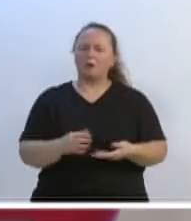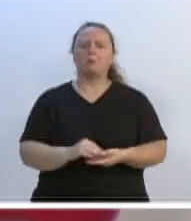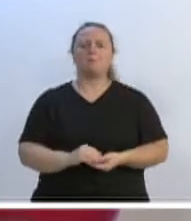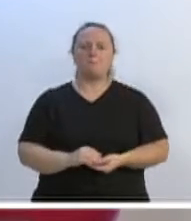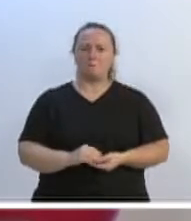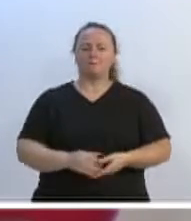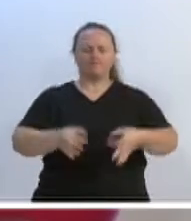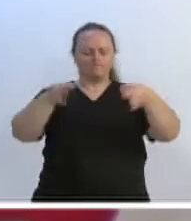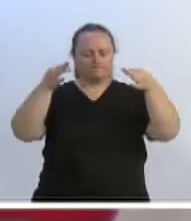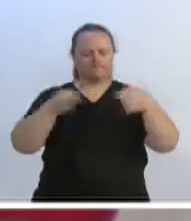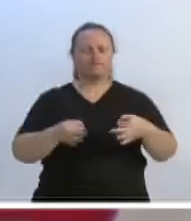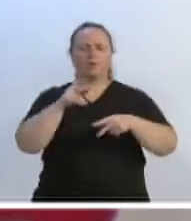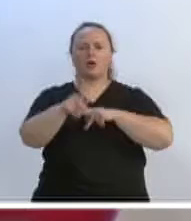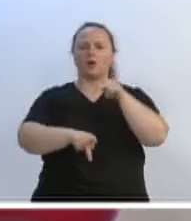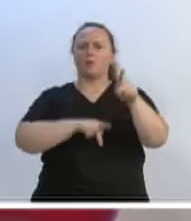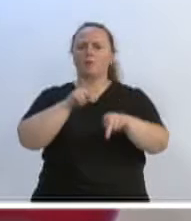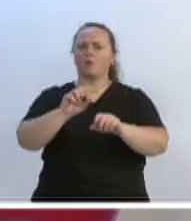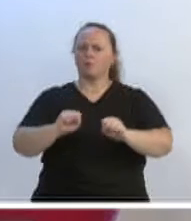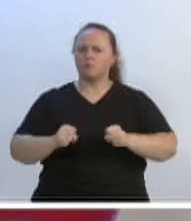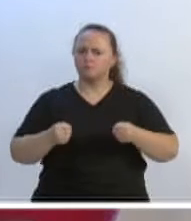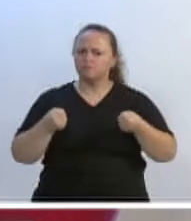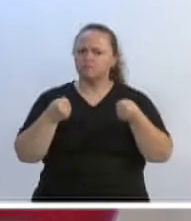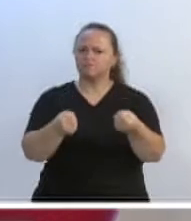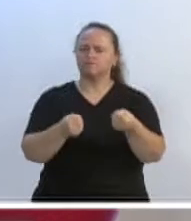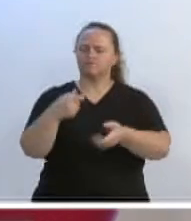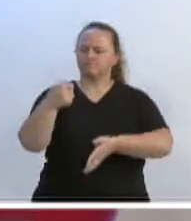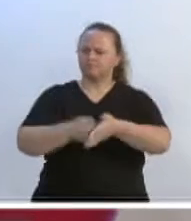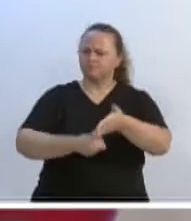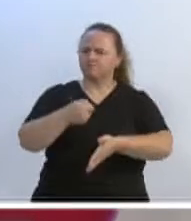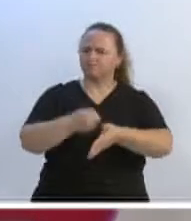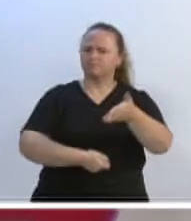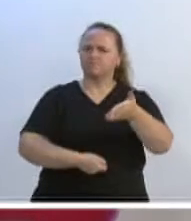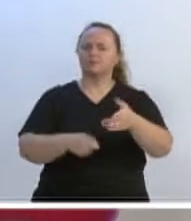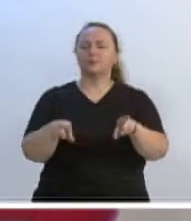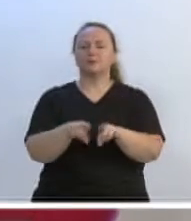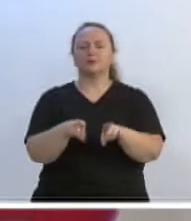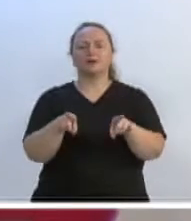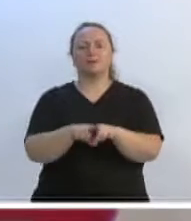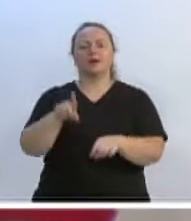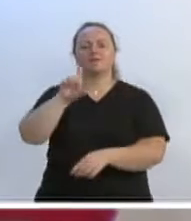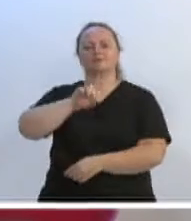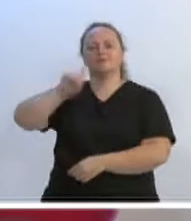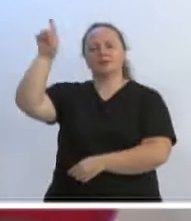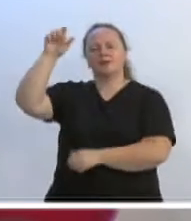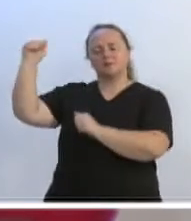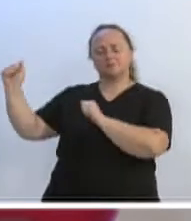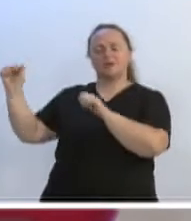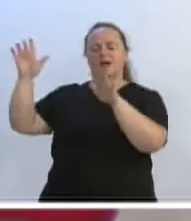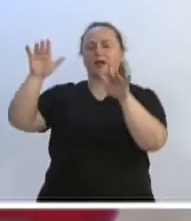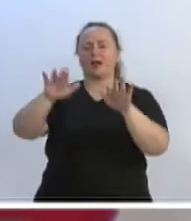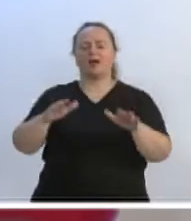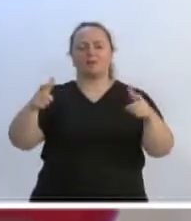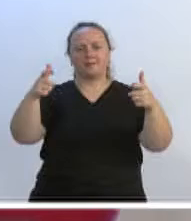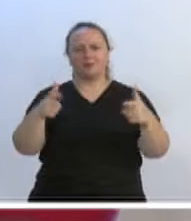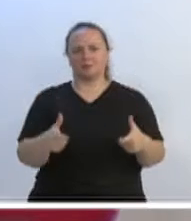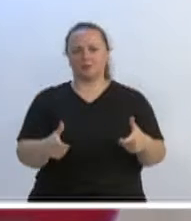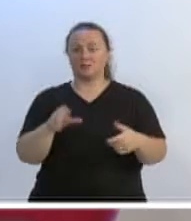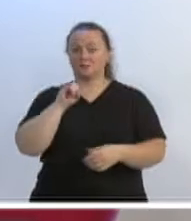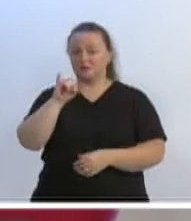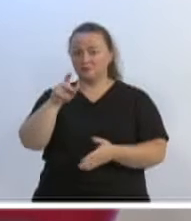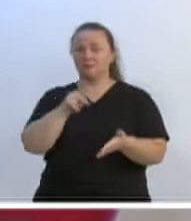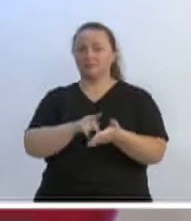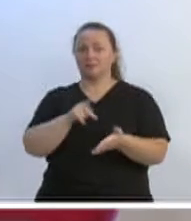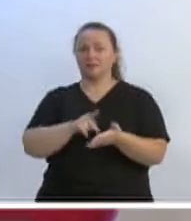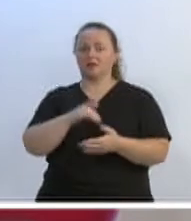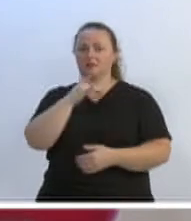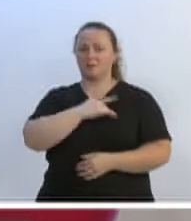faz parte de um povo forte, um povo guerreiro e um povo abençoado por Deus. Se não fosse a misericórdia de Deus, a